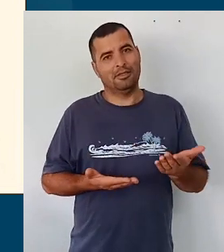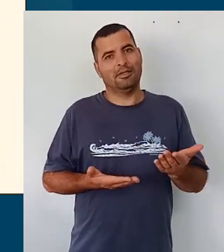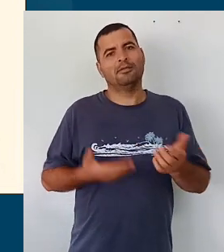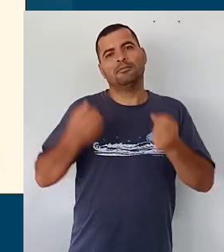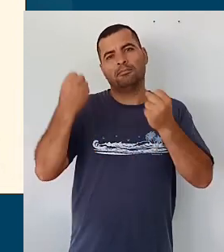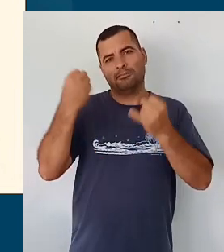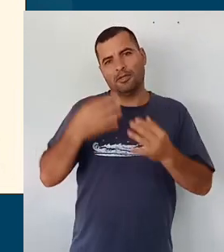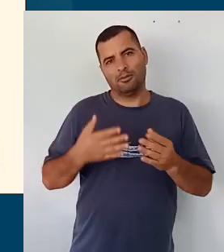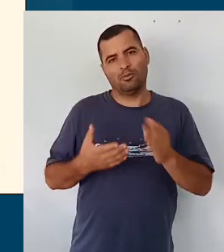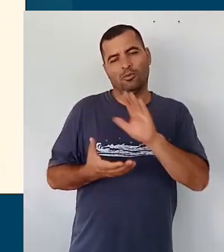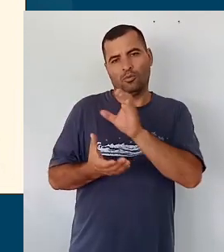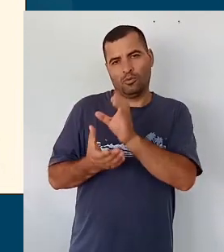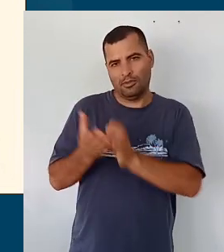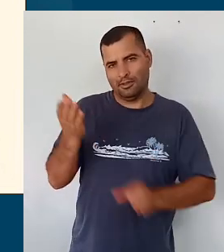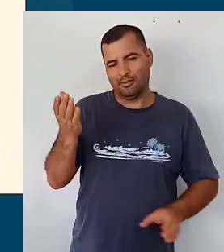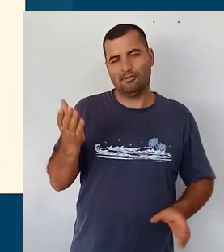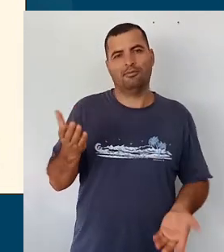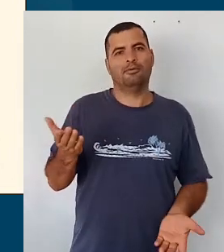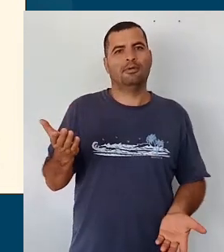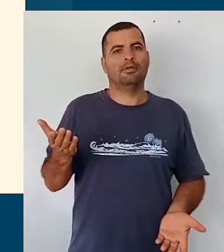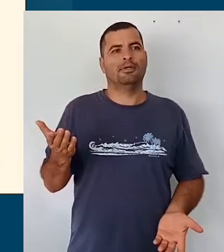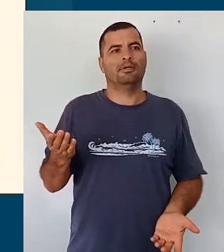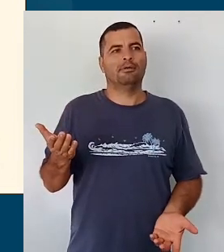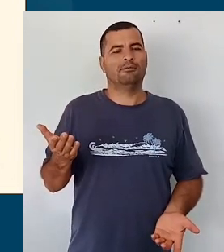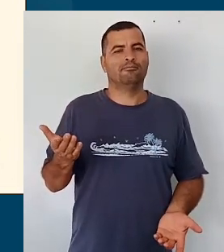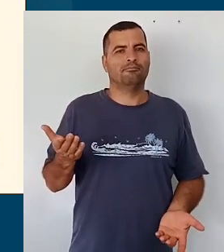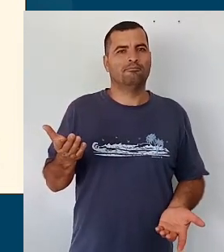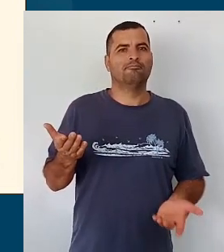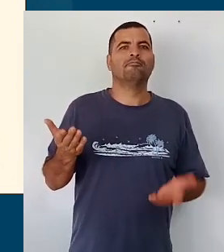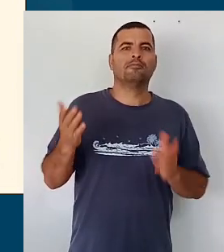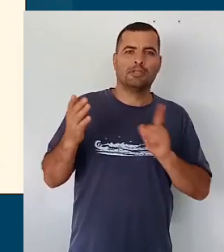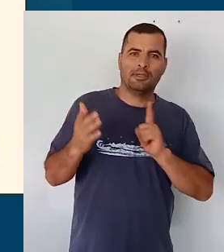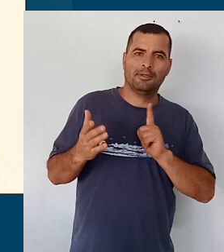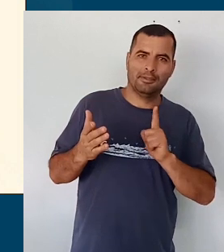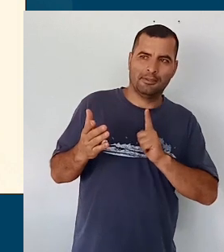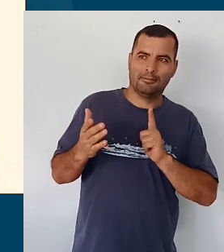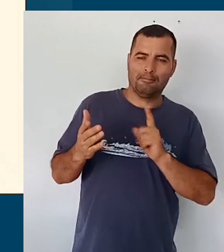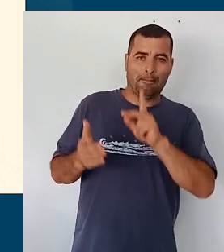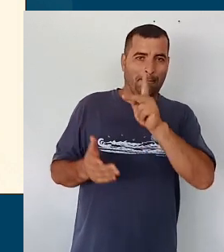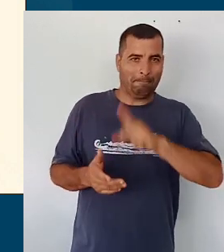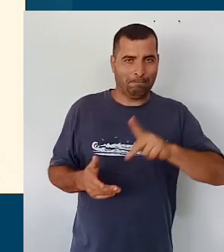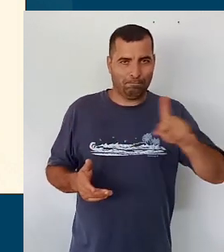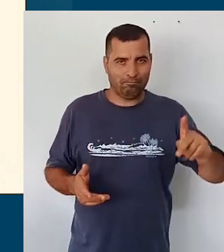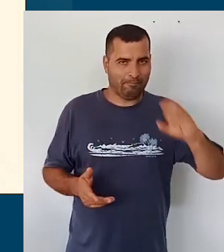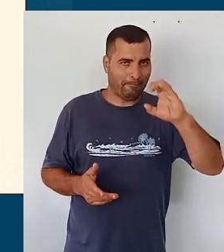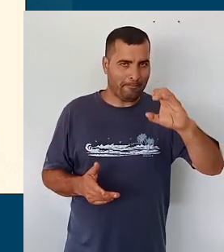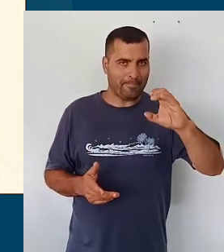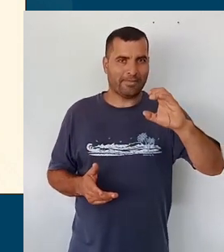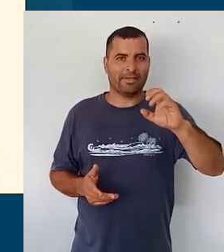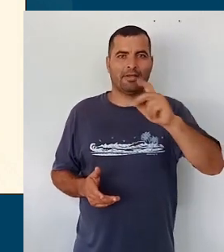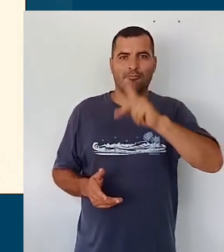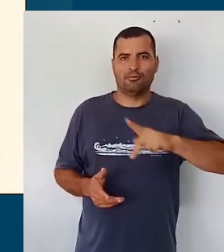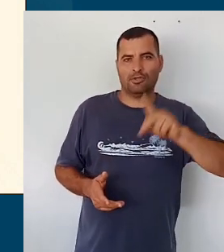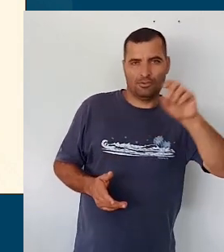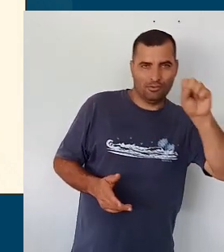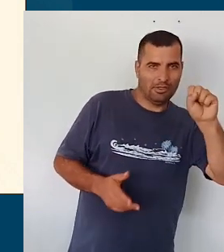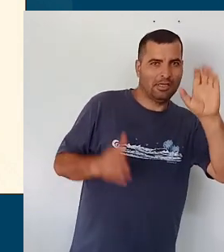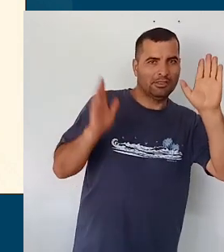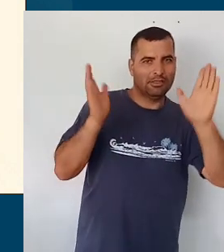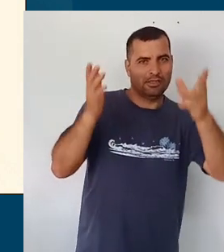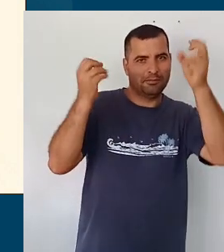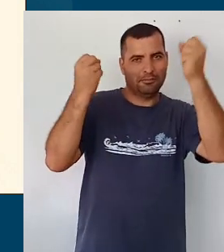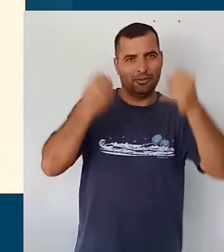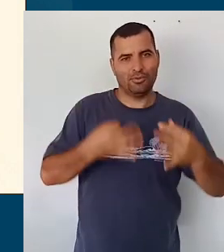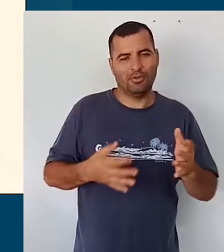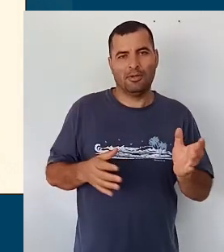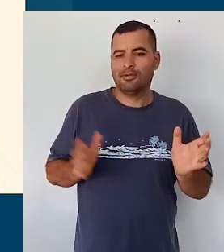configuração curricular, ela é, ela já vem daquilo que o professor César e a professora Sônia já colocaram, a gente tem